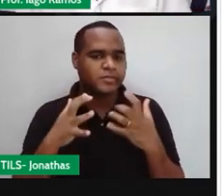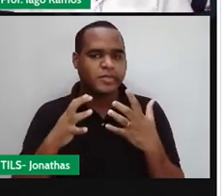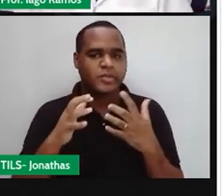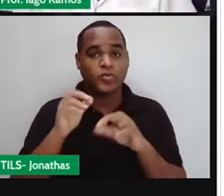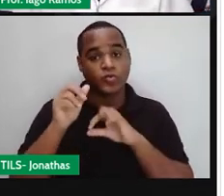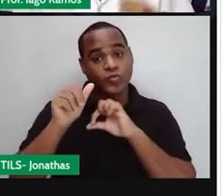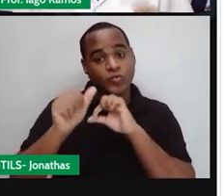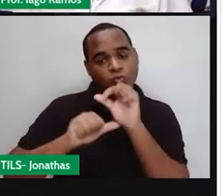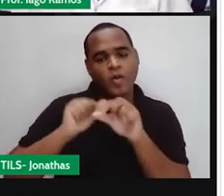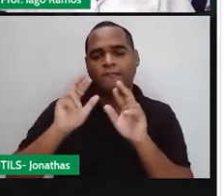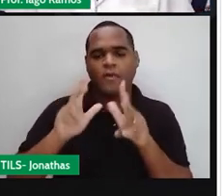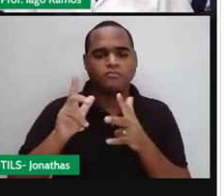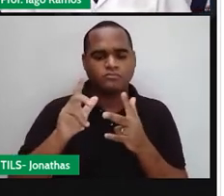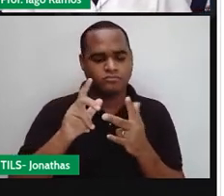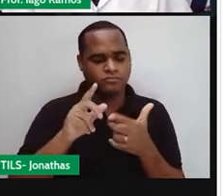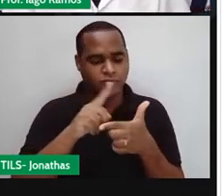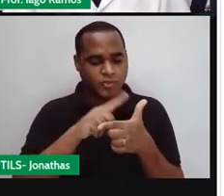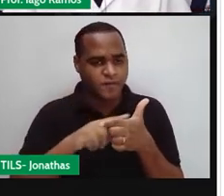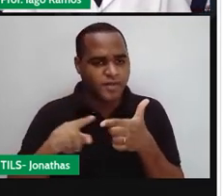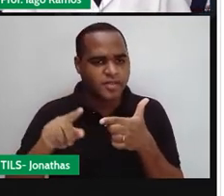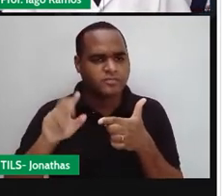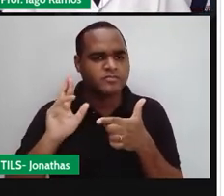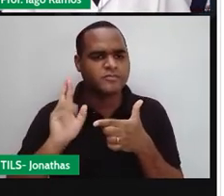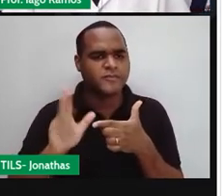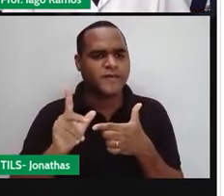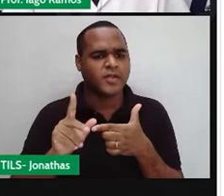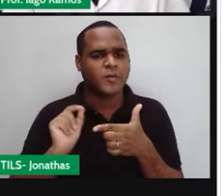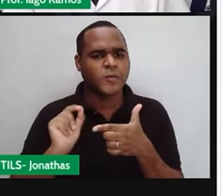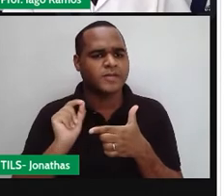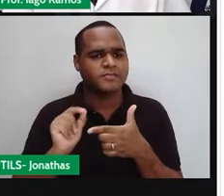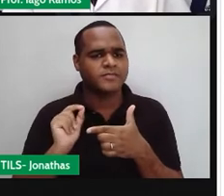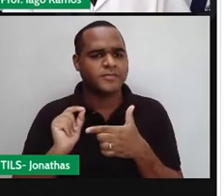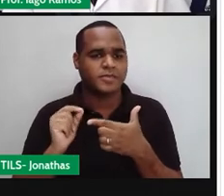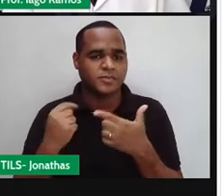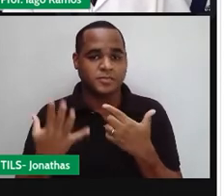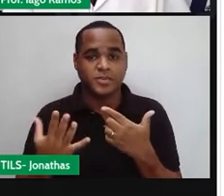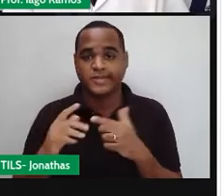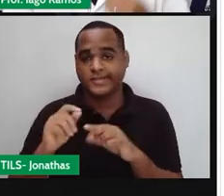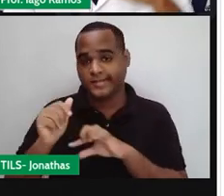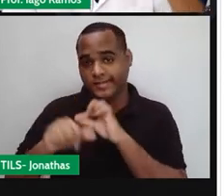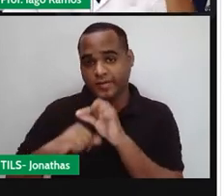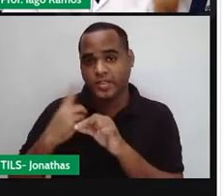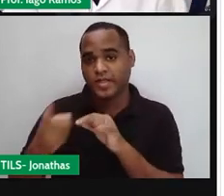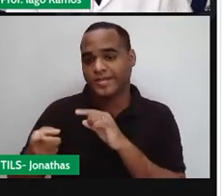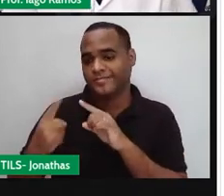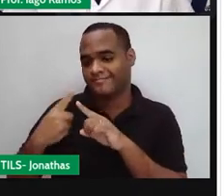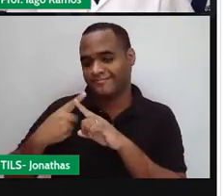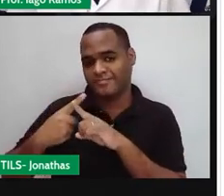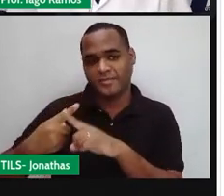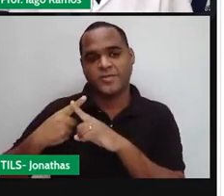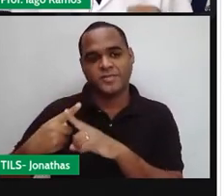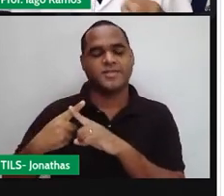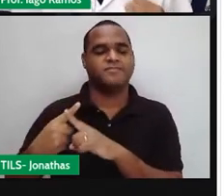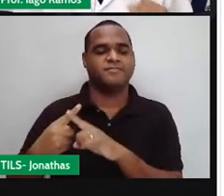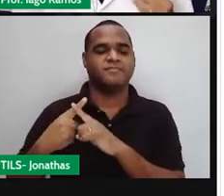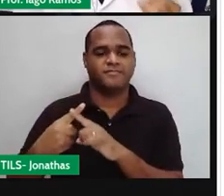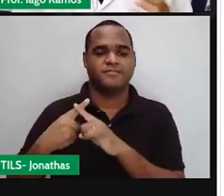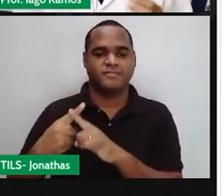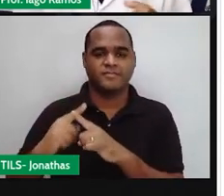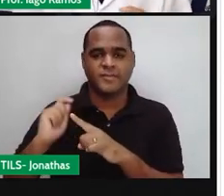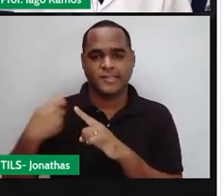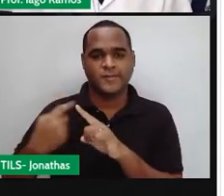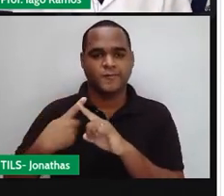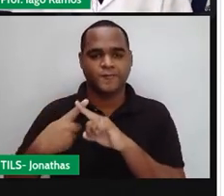da divisão. E qual é a operação inversa da divisão? A operação inversa da divisão é a